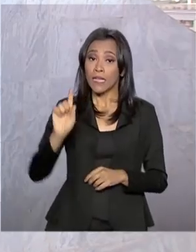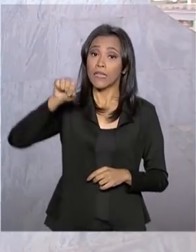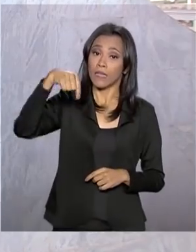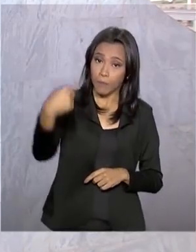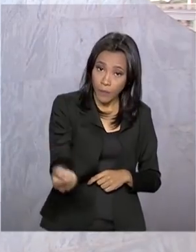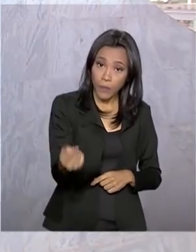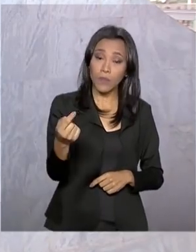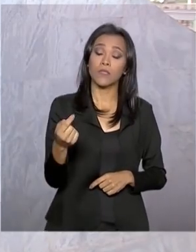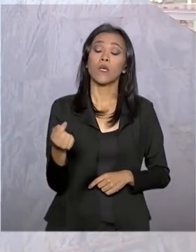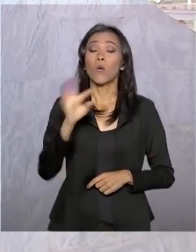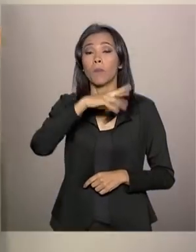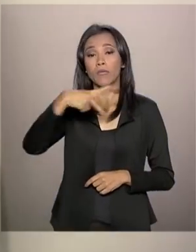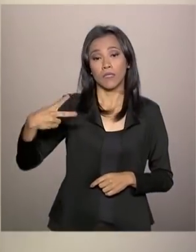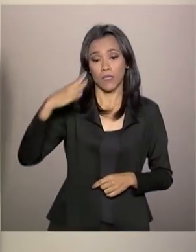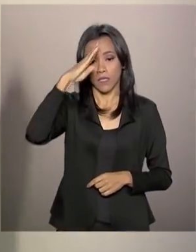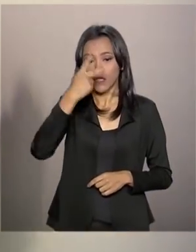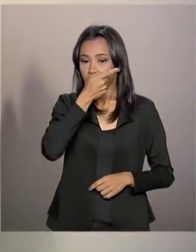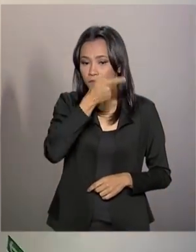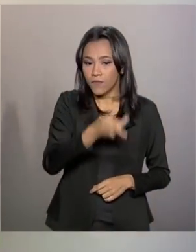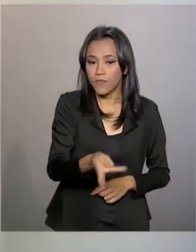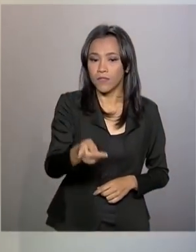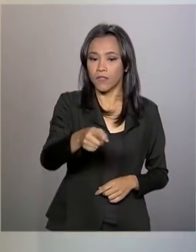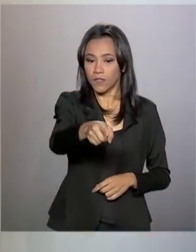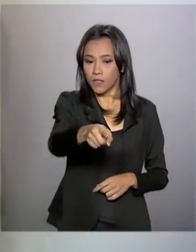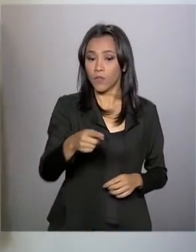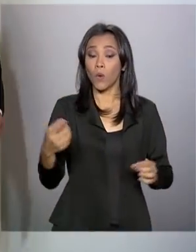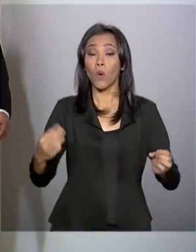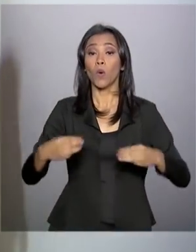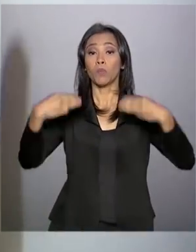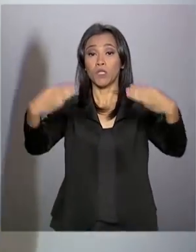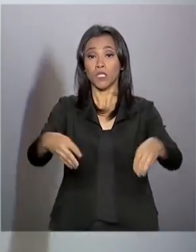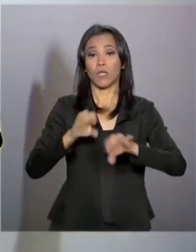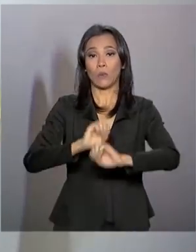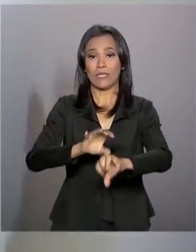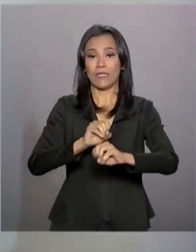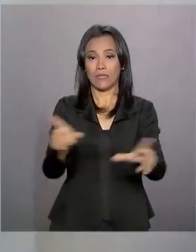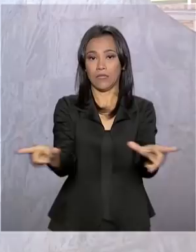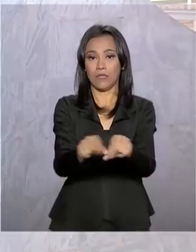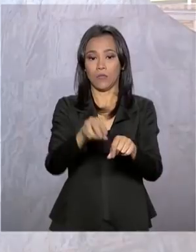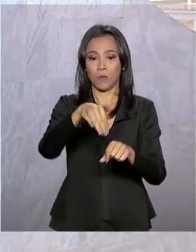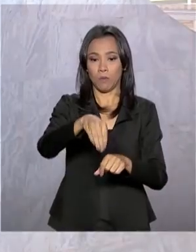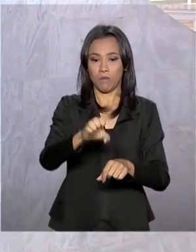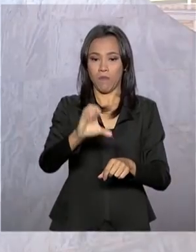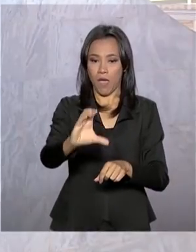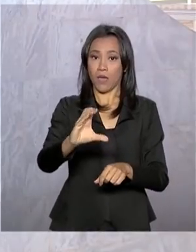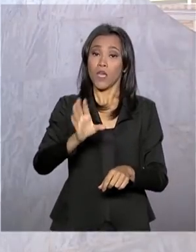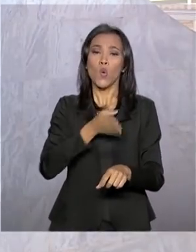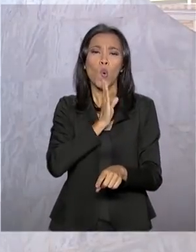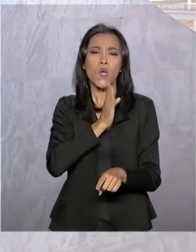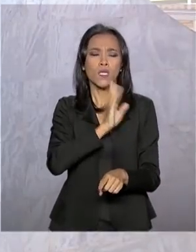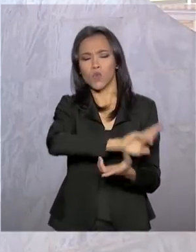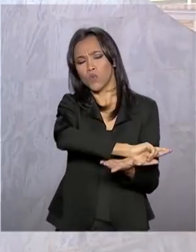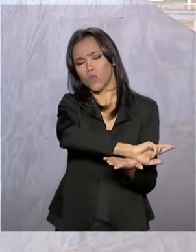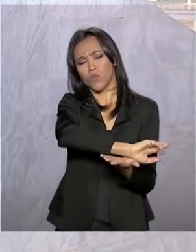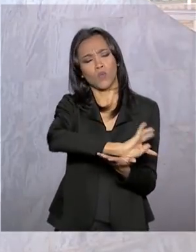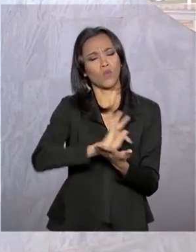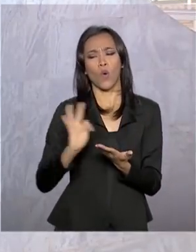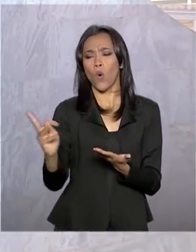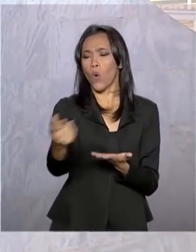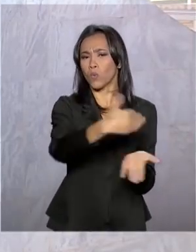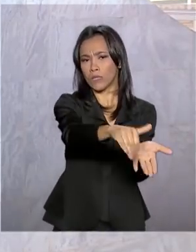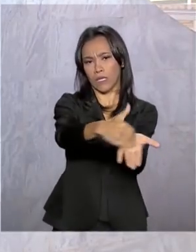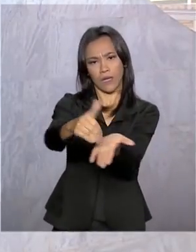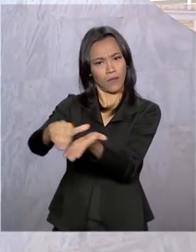presidente visitou o Ministério da Educação, onde conheceu todos os secretários que agora estão